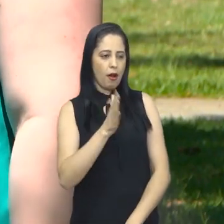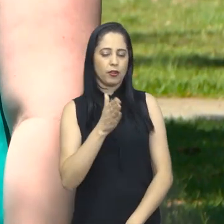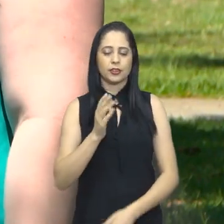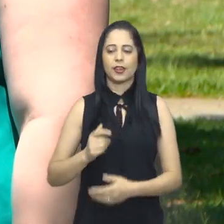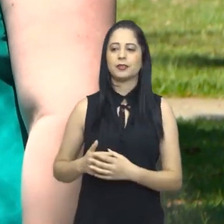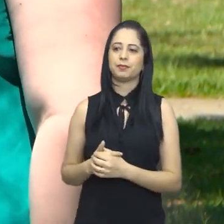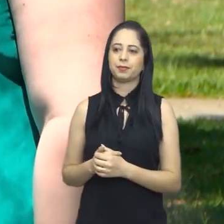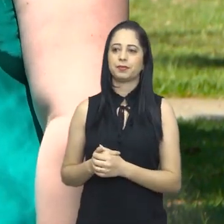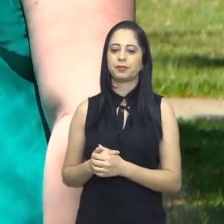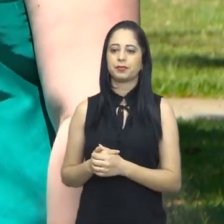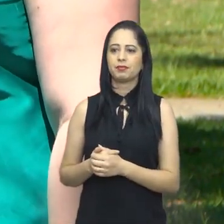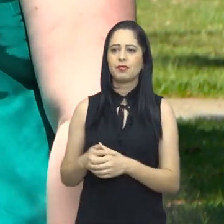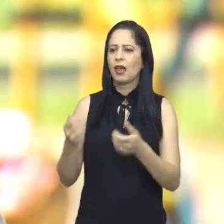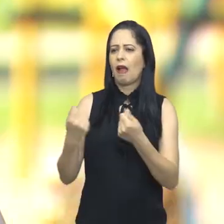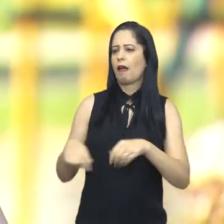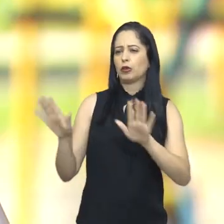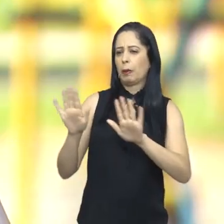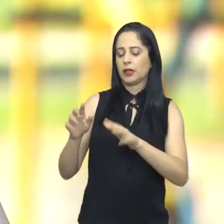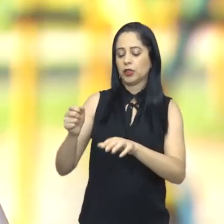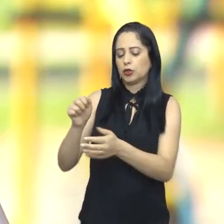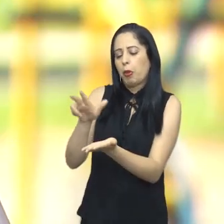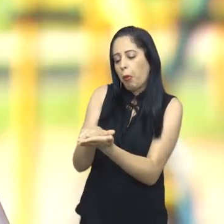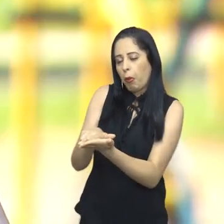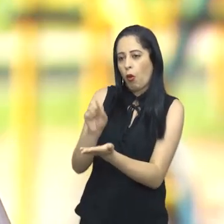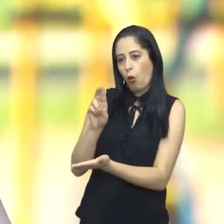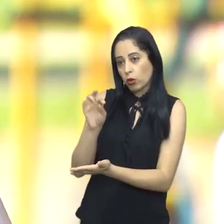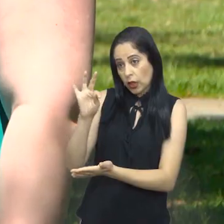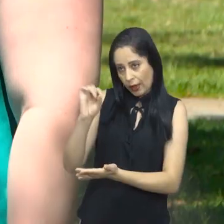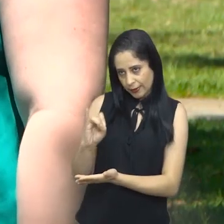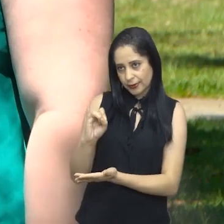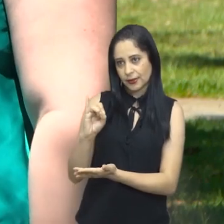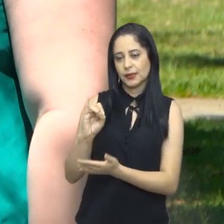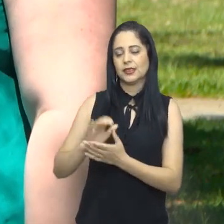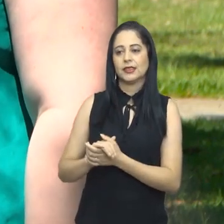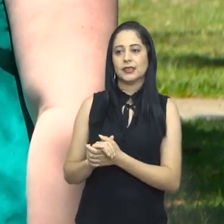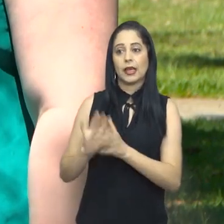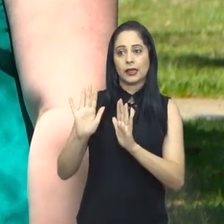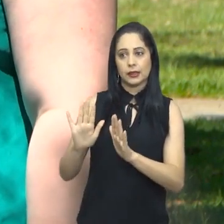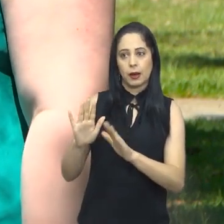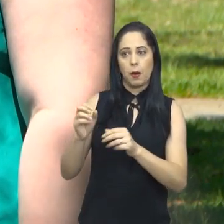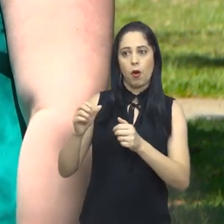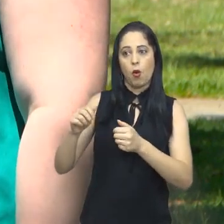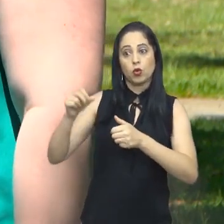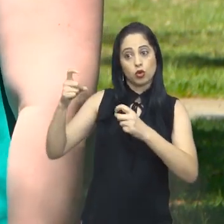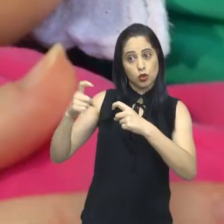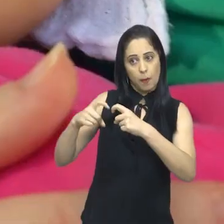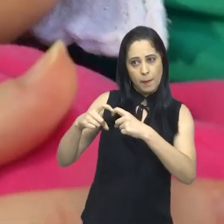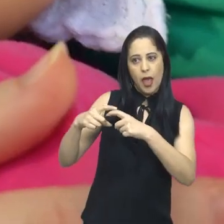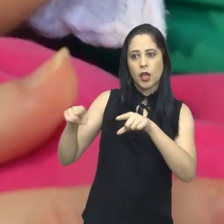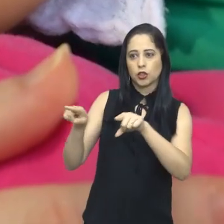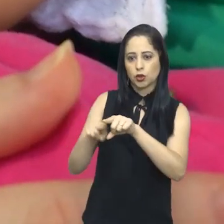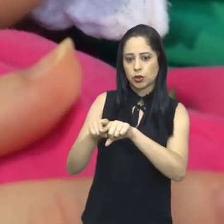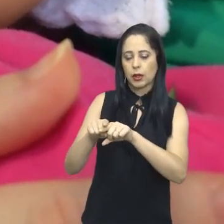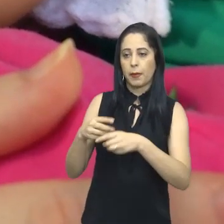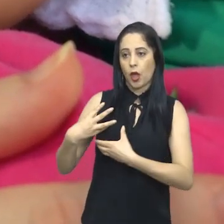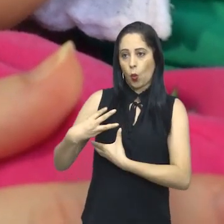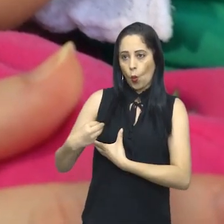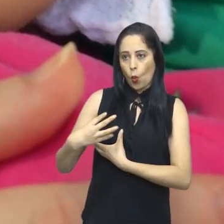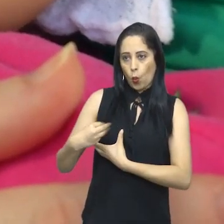recuperar na primeira hora já do nascimento e aí ela não precisou ficar na UTI. E aí, com a indicação dos médicos também